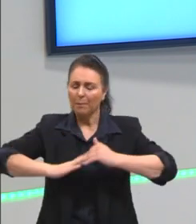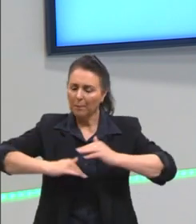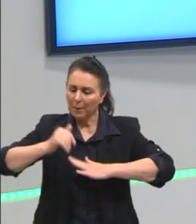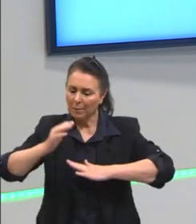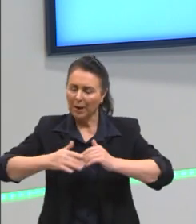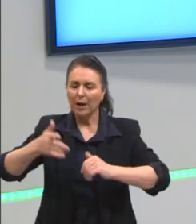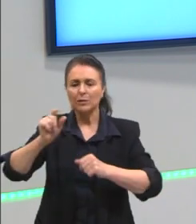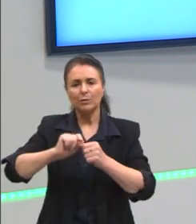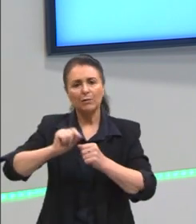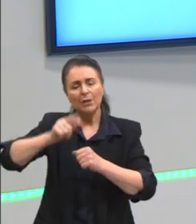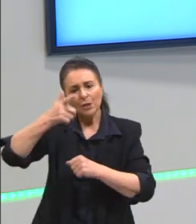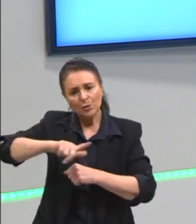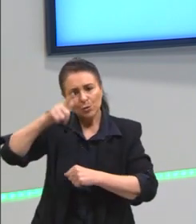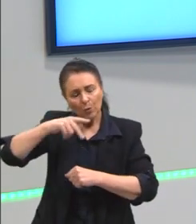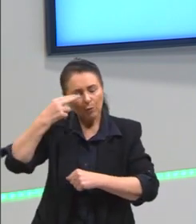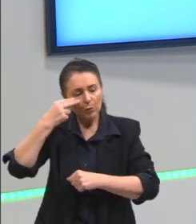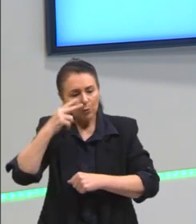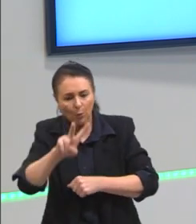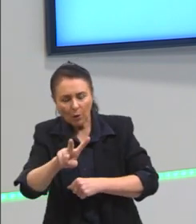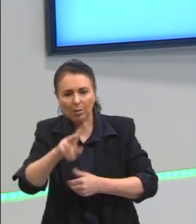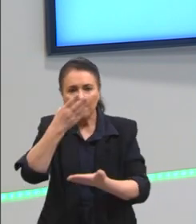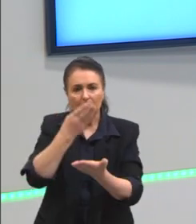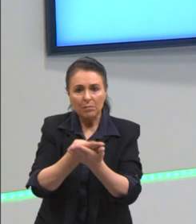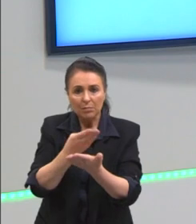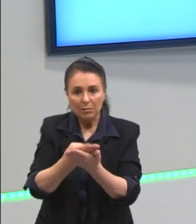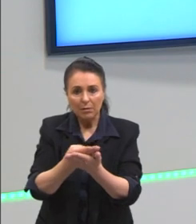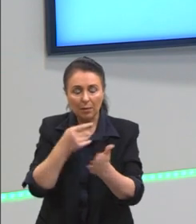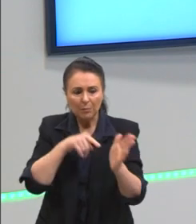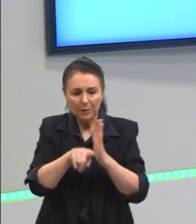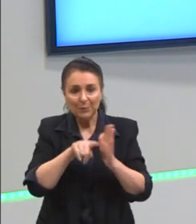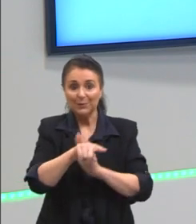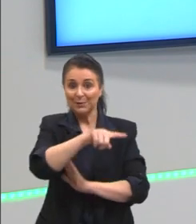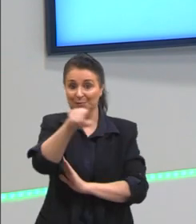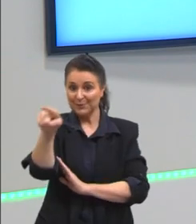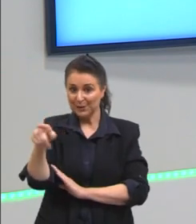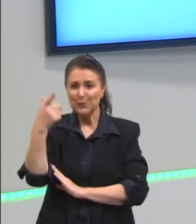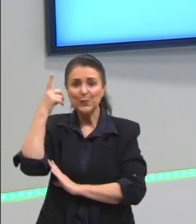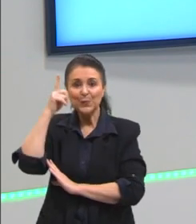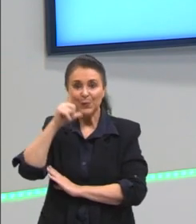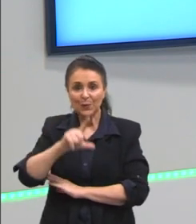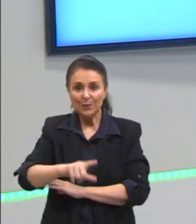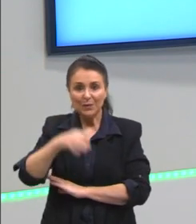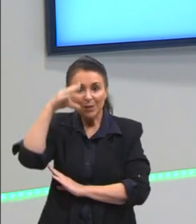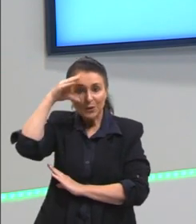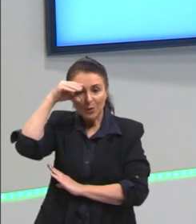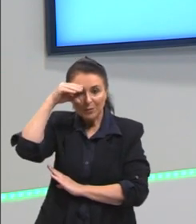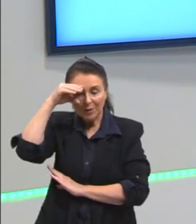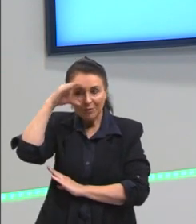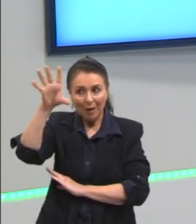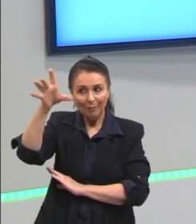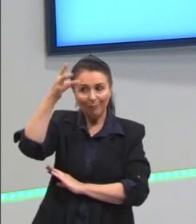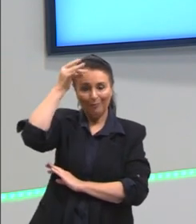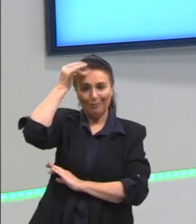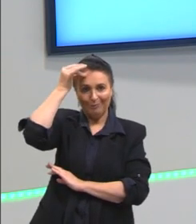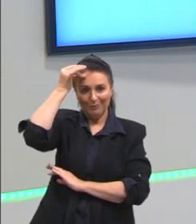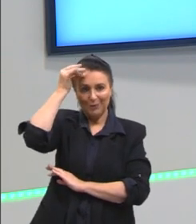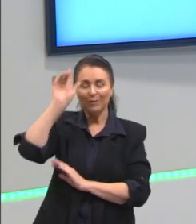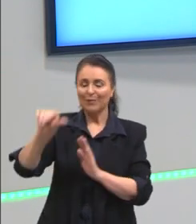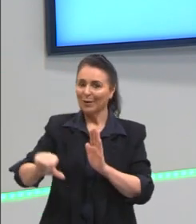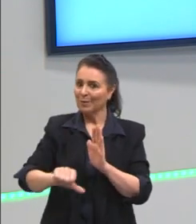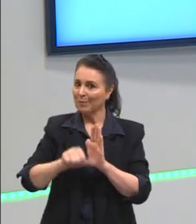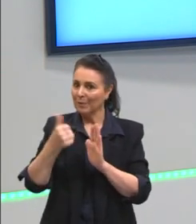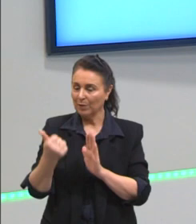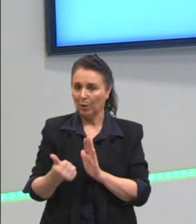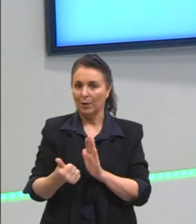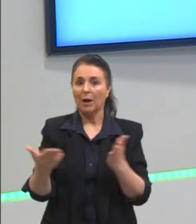repetição de ver isso em questões vocês vão acabar memorizando e vai se tornar bem tranquilo. o